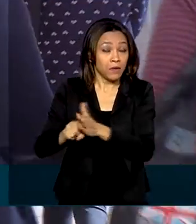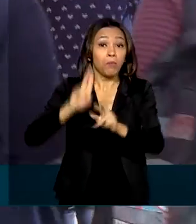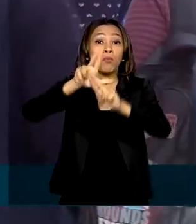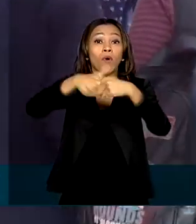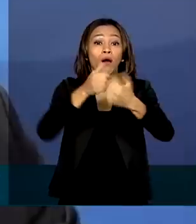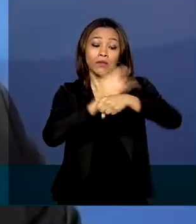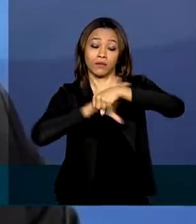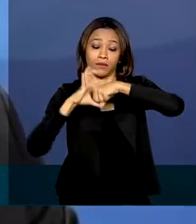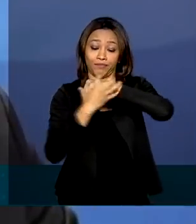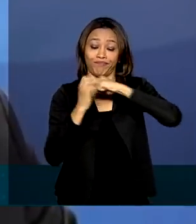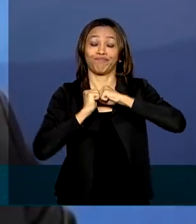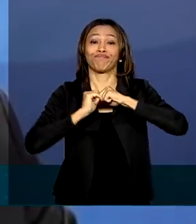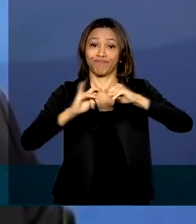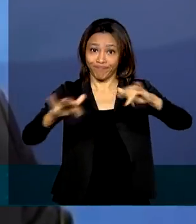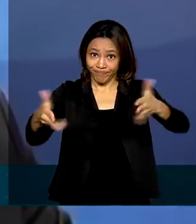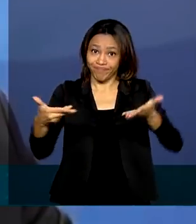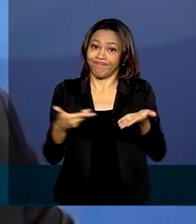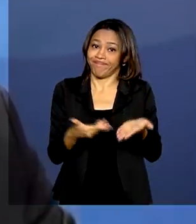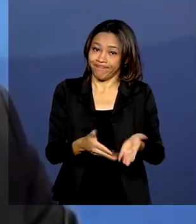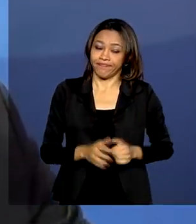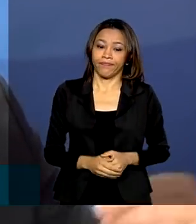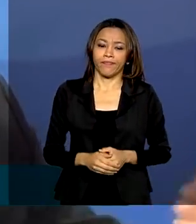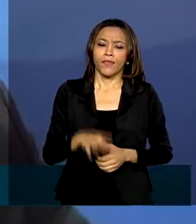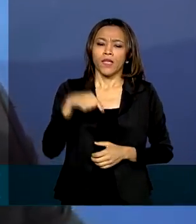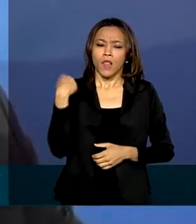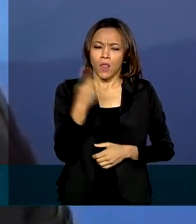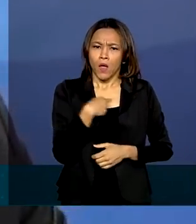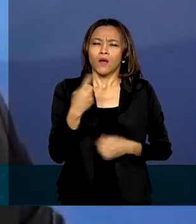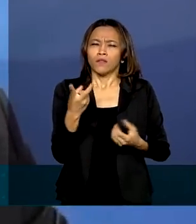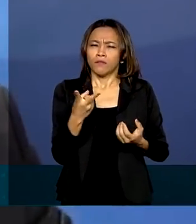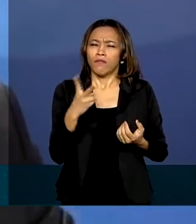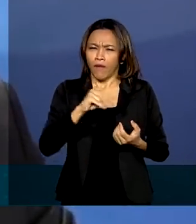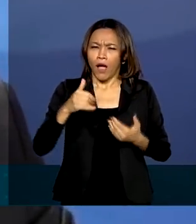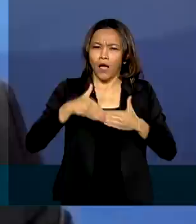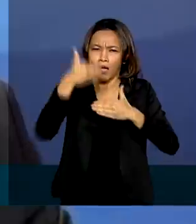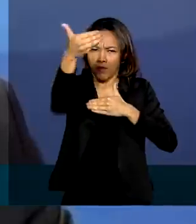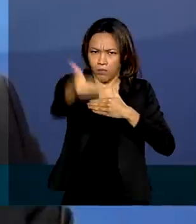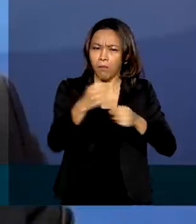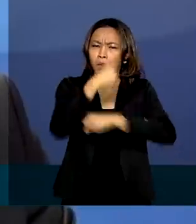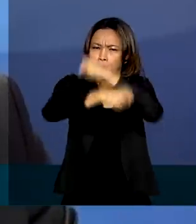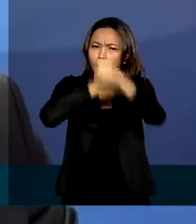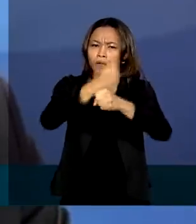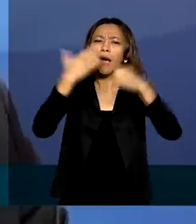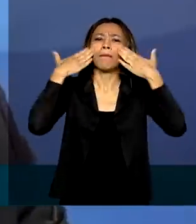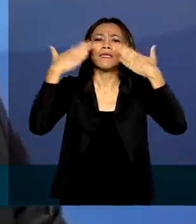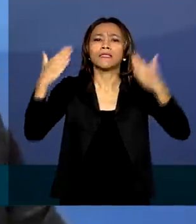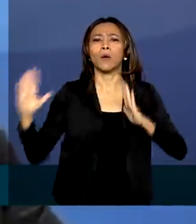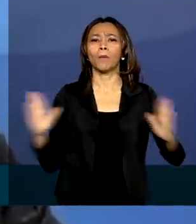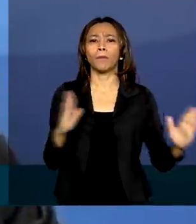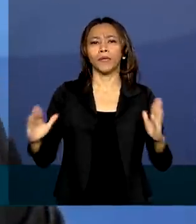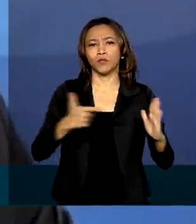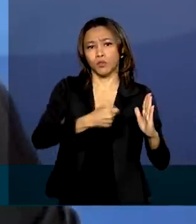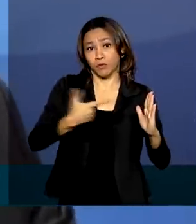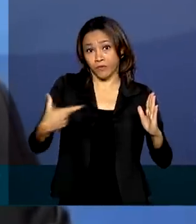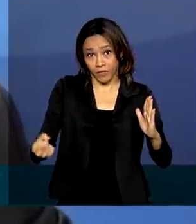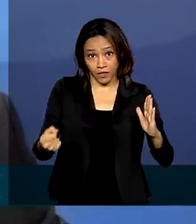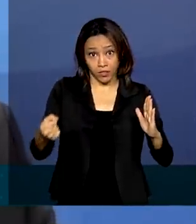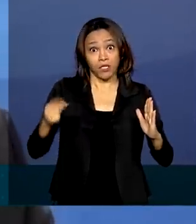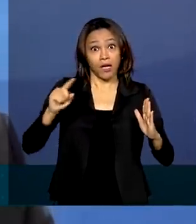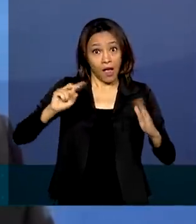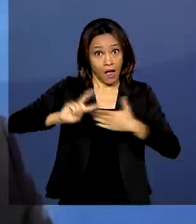coronavírus. A gente vai poder observar com o Censo de 2020, que a gente vai apresentar ano que vem, qual foi o impacto da pandemia. Acho que a pandemia vai